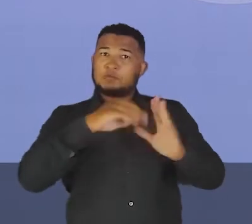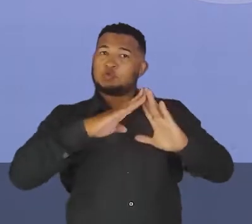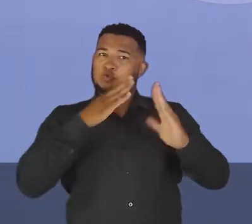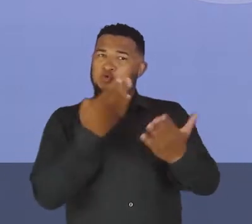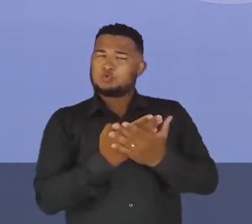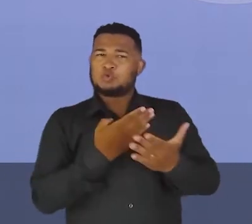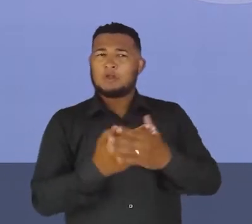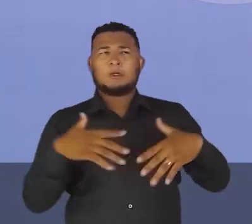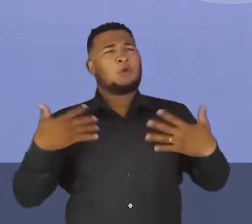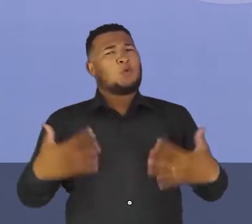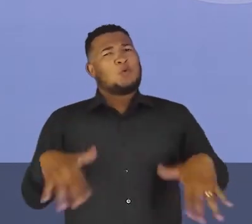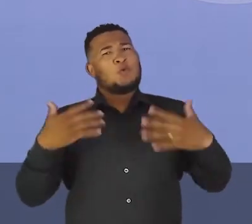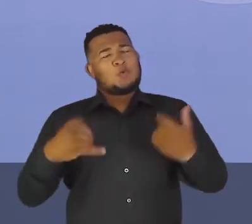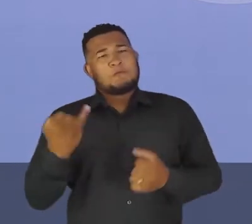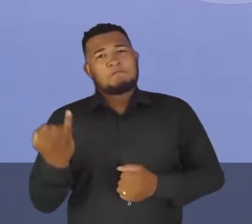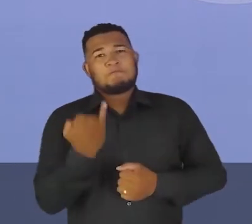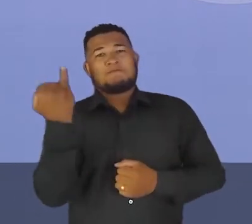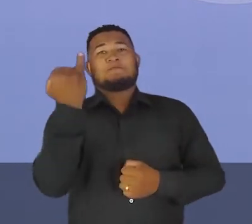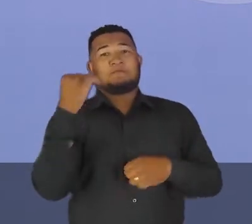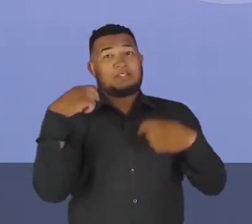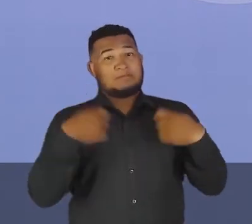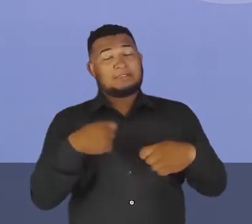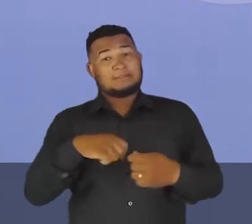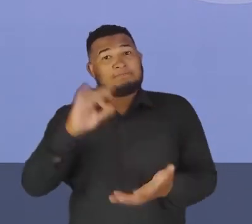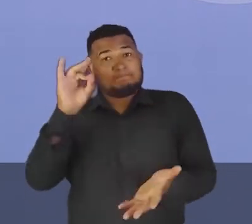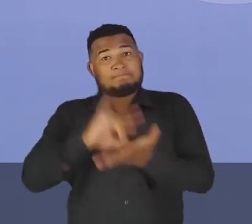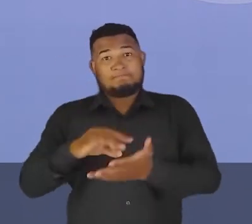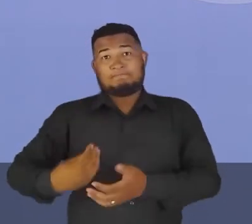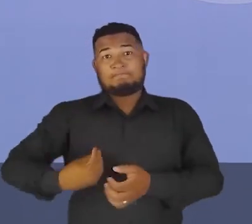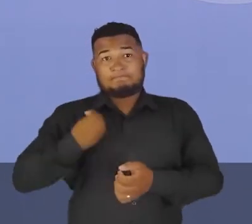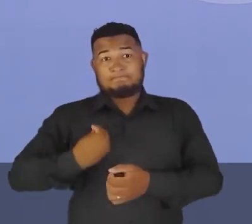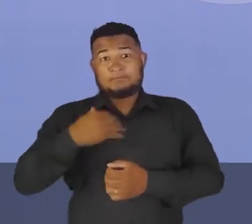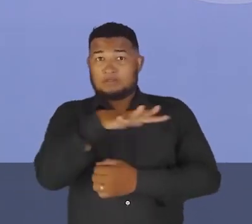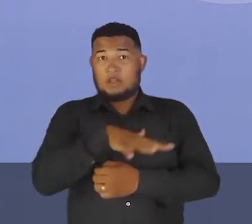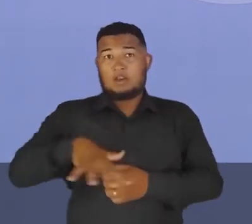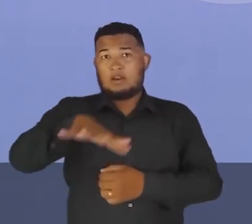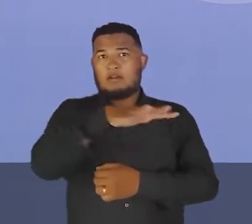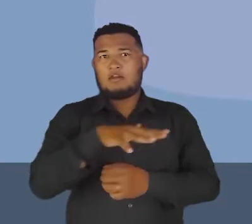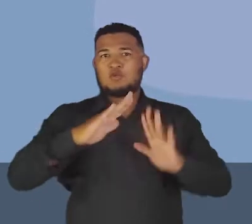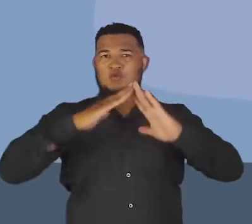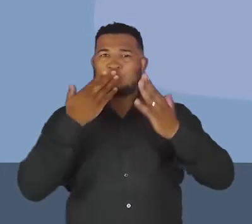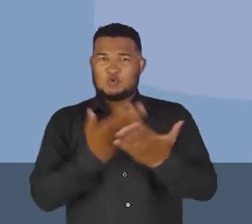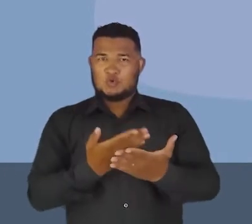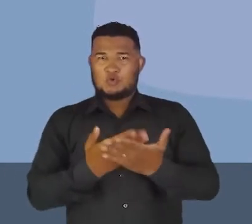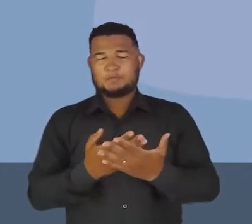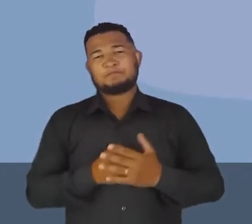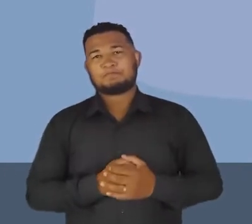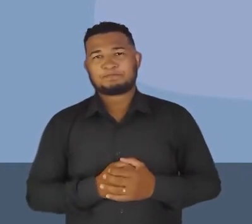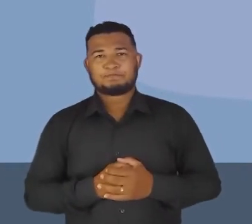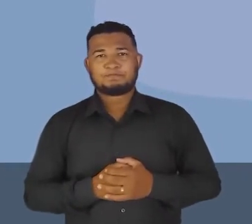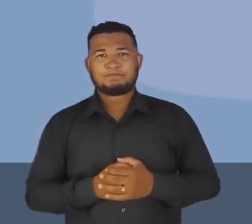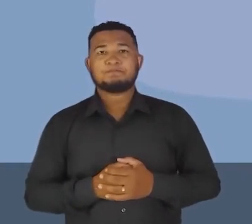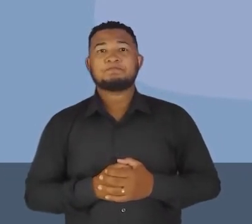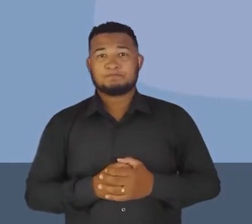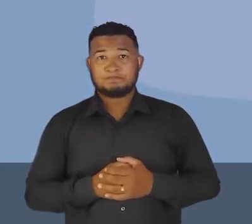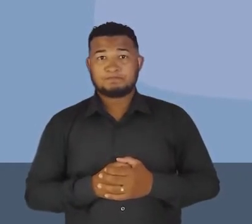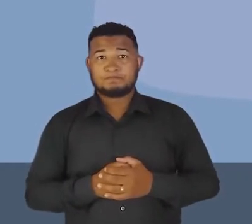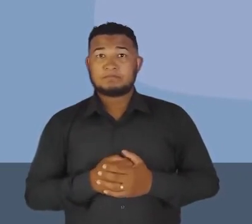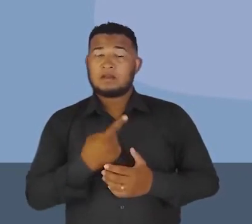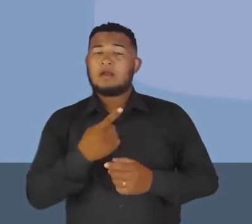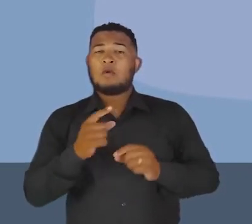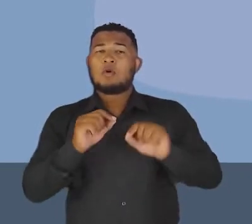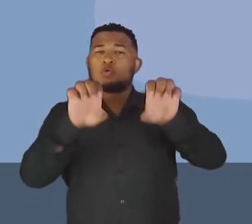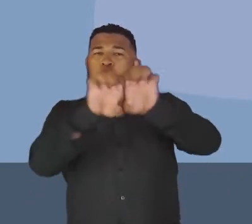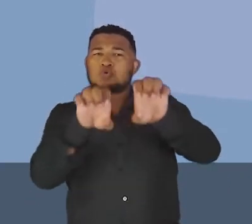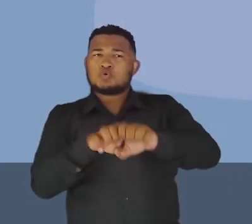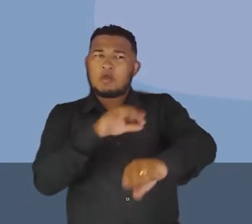importância, né? Ela precisa realmente estar presente no espaço escolar. Olha lá para a telinha, gente. A arquitetura de uma escola,